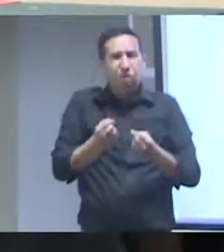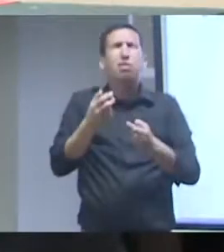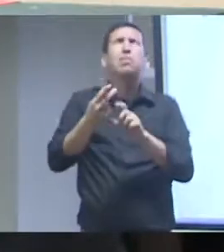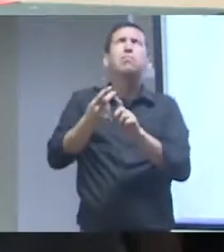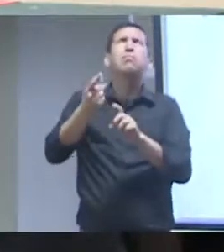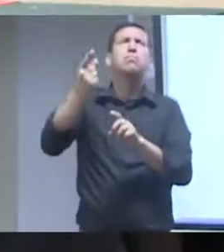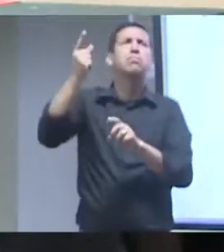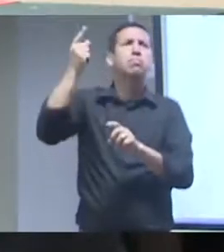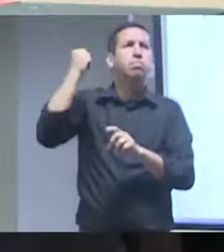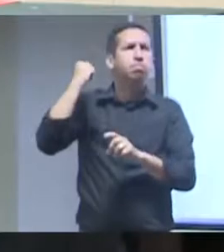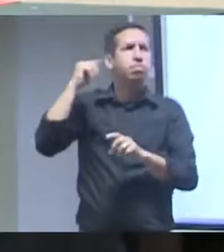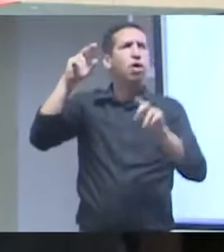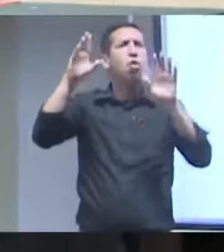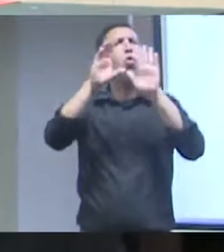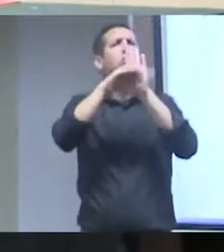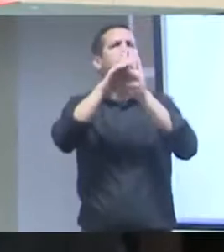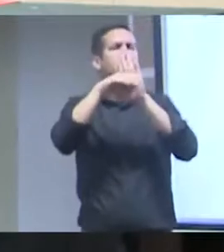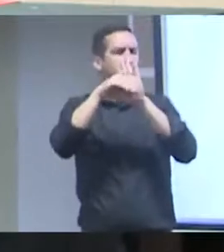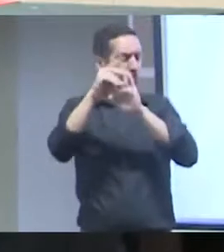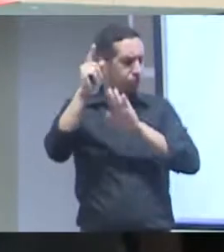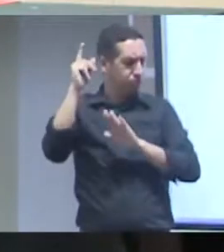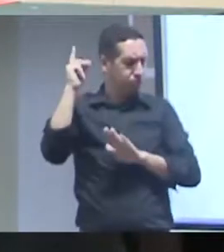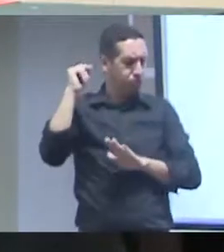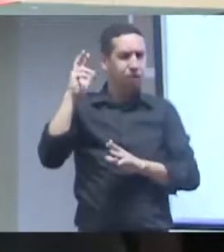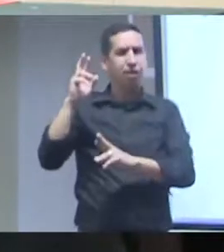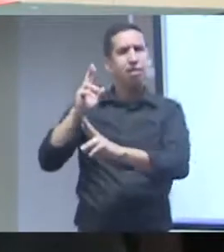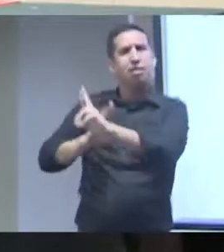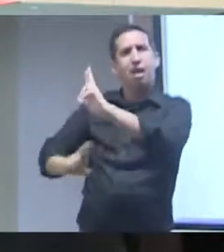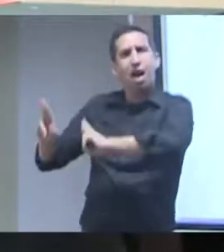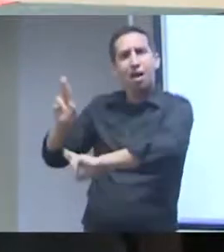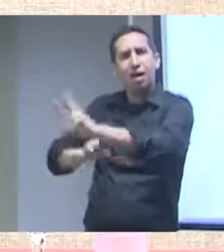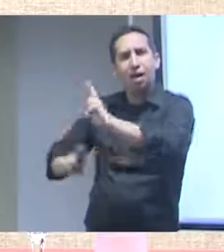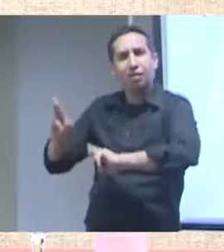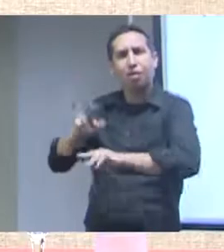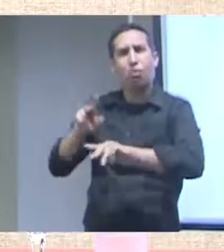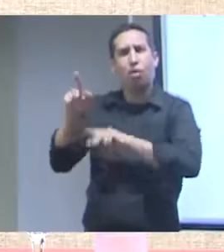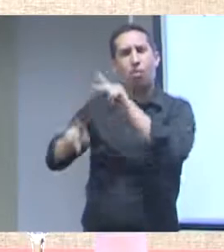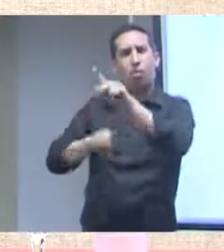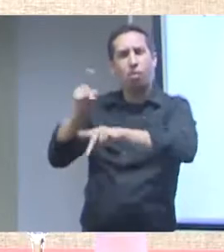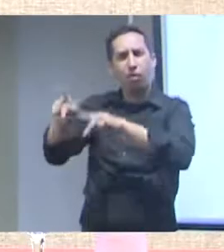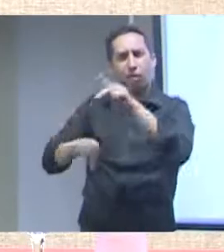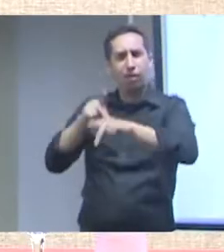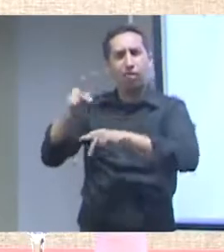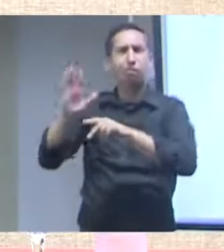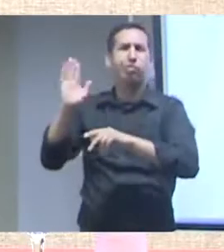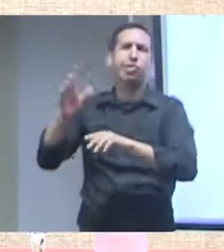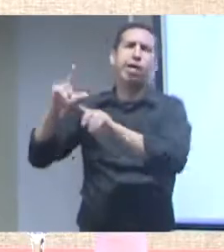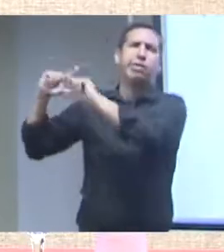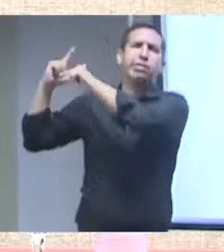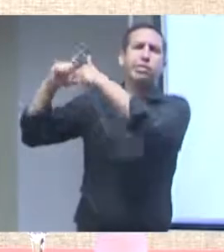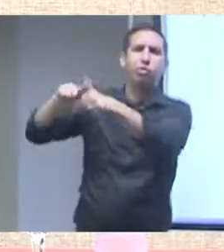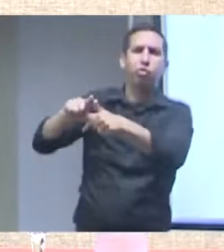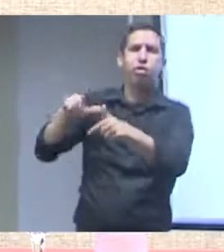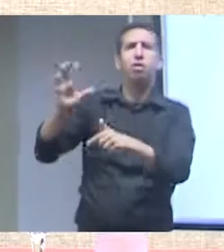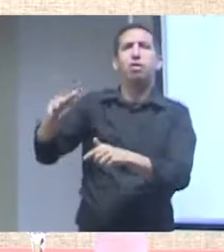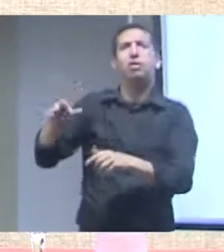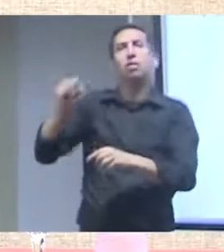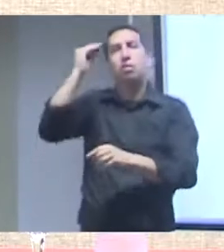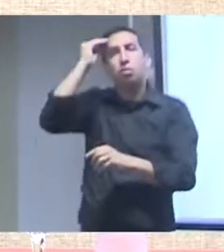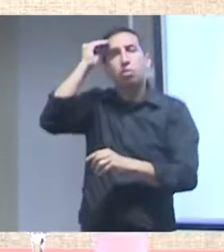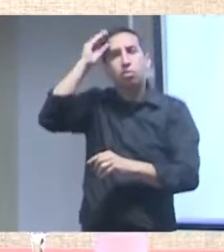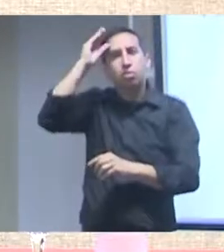as relações com as populações tradicionais, os conhecimentos das populações, o uso dos